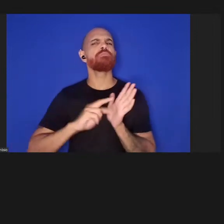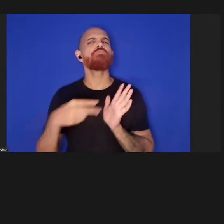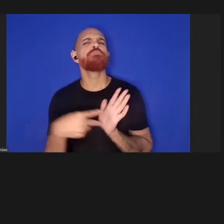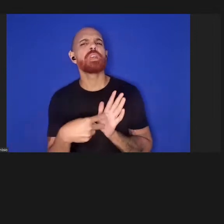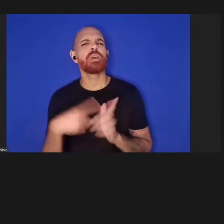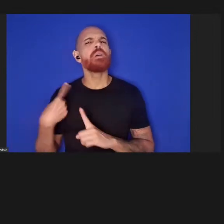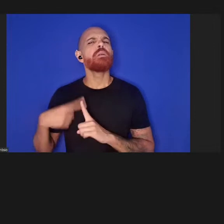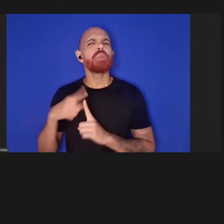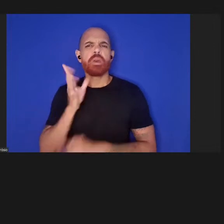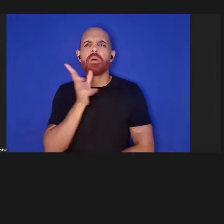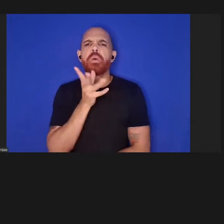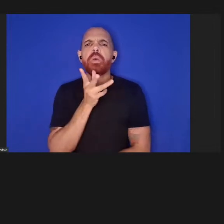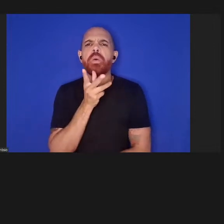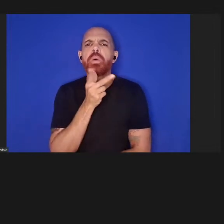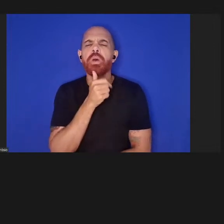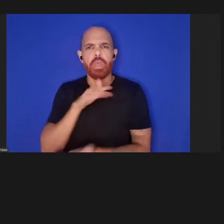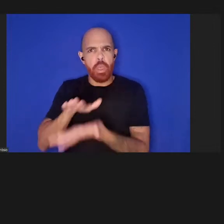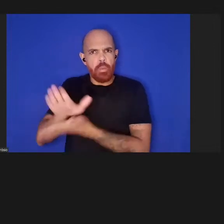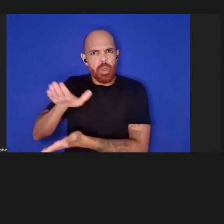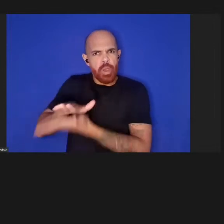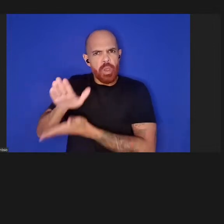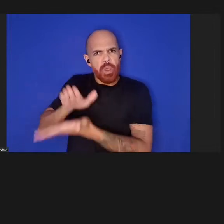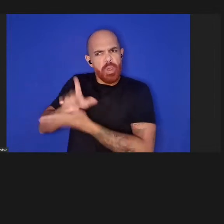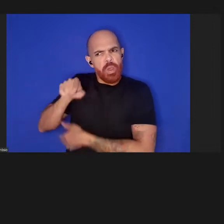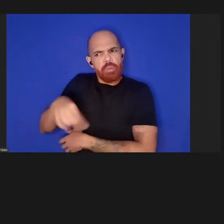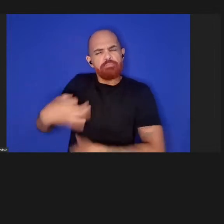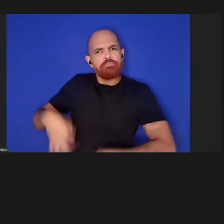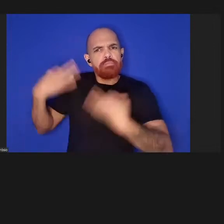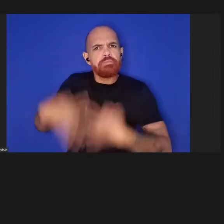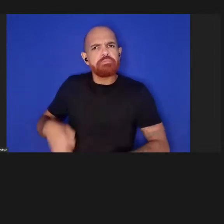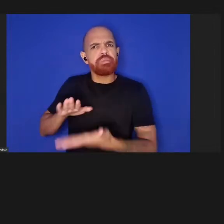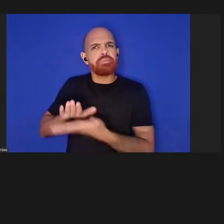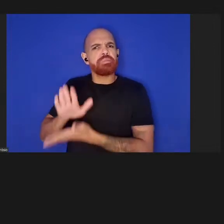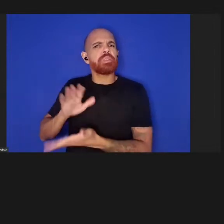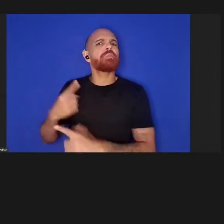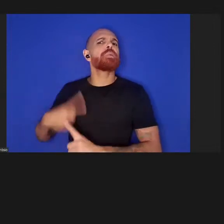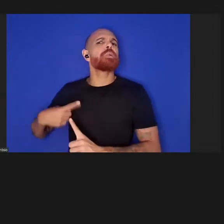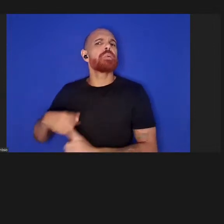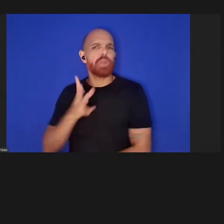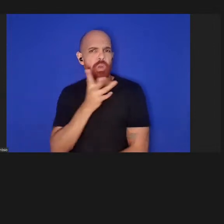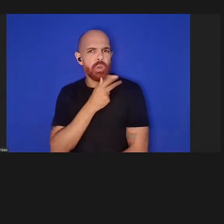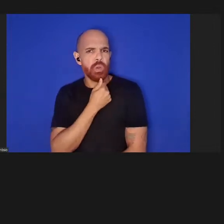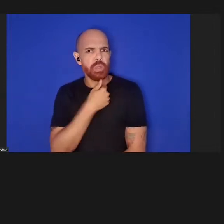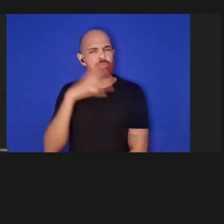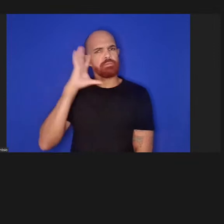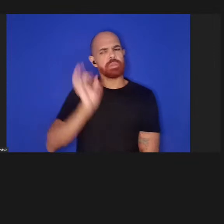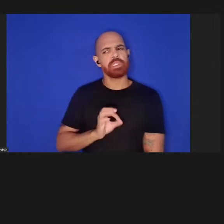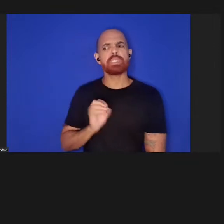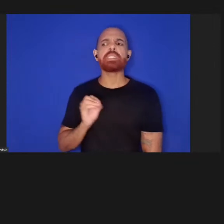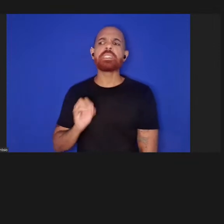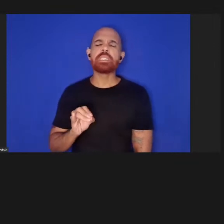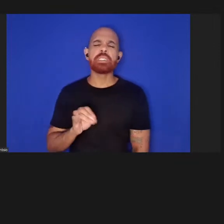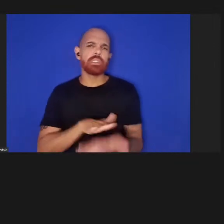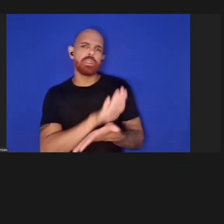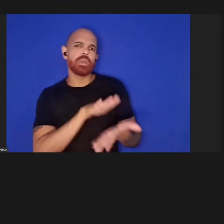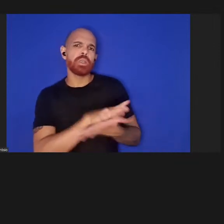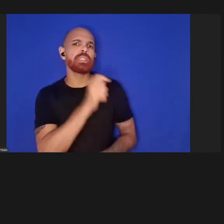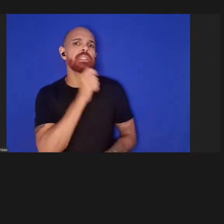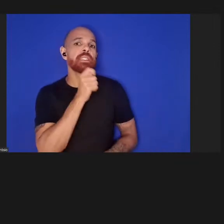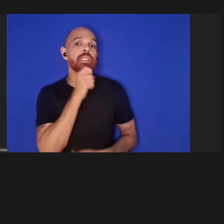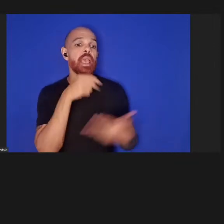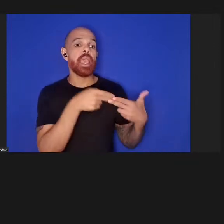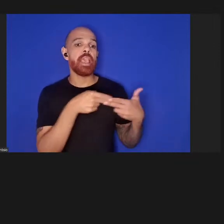tempo para uma publicação ser efetivamente publicada e se ela é publicada sem revisão por pares,